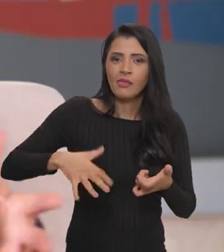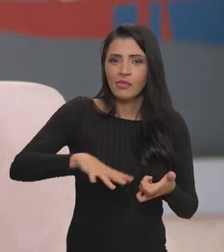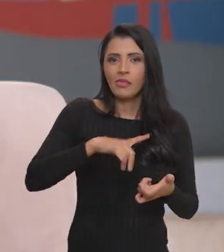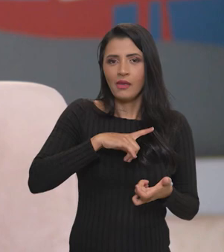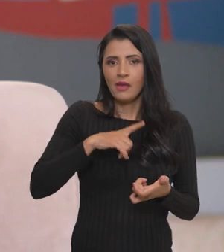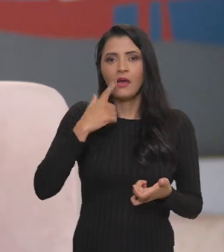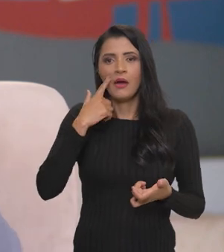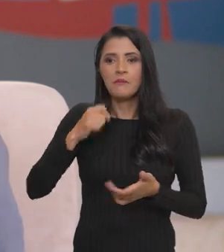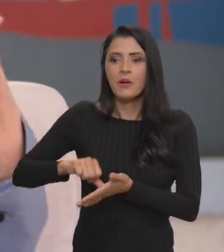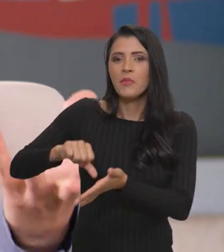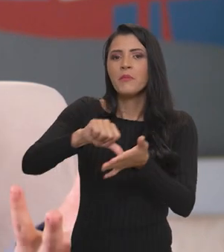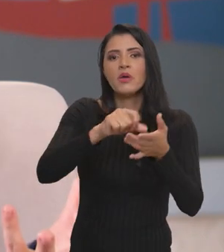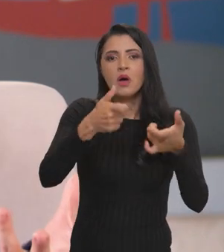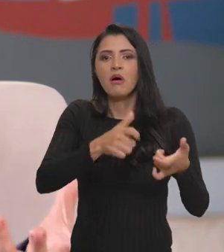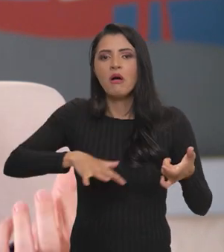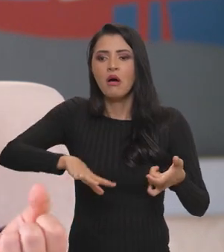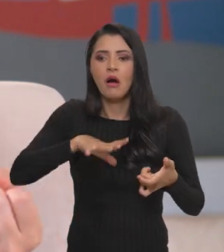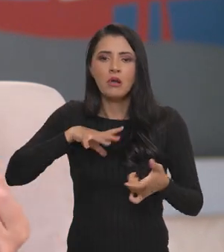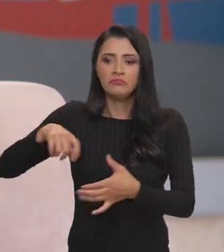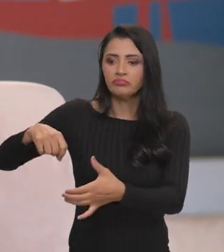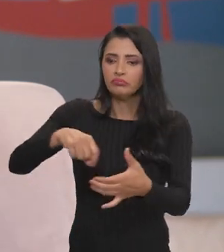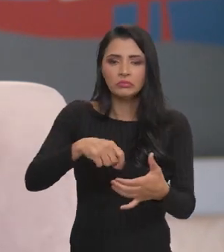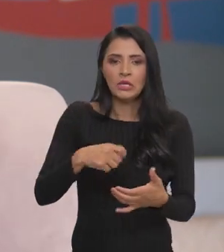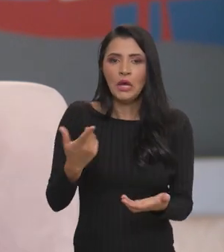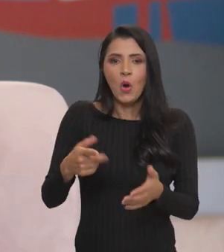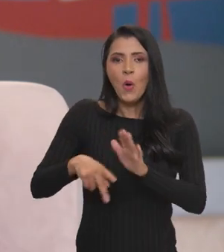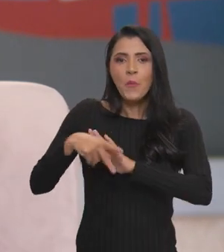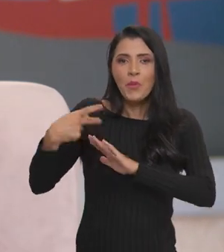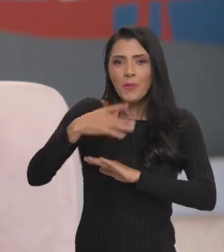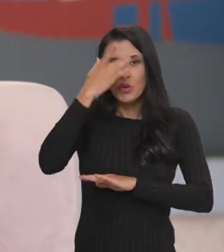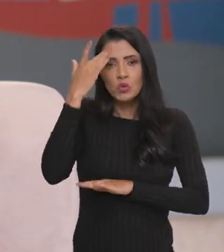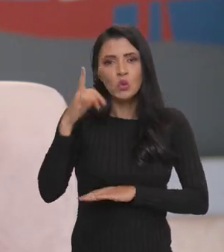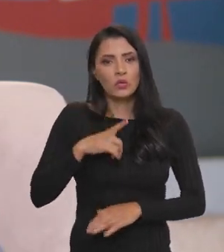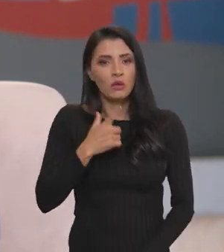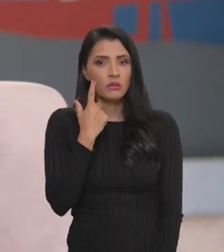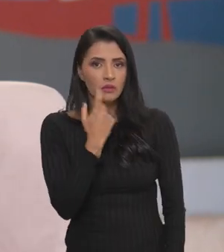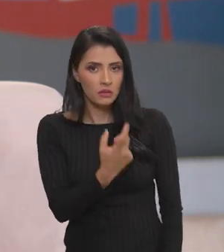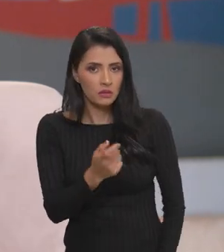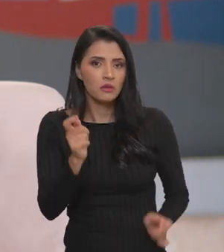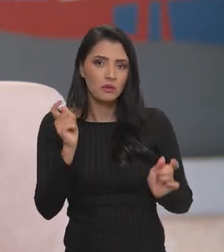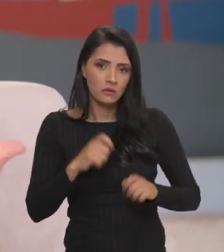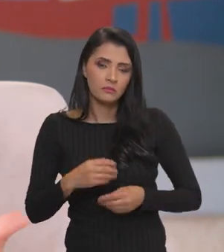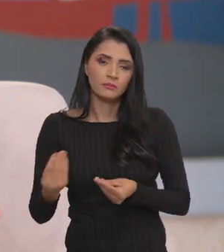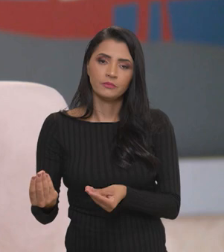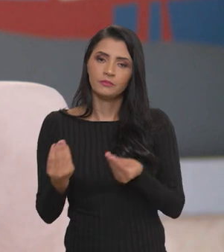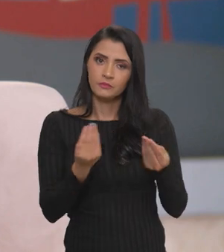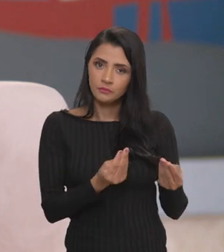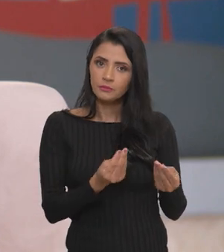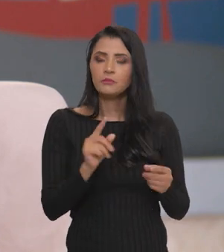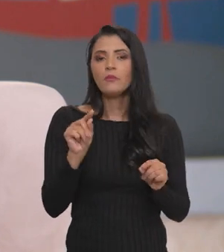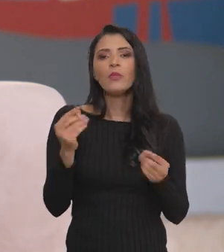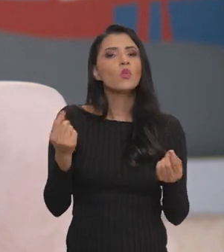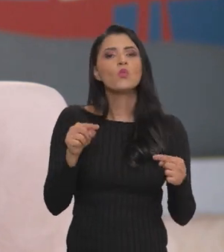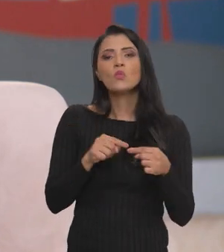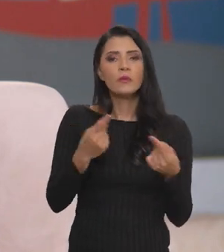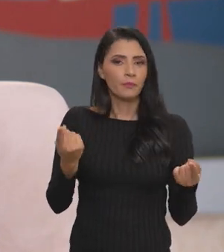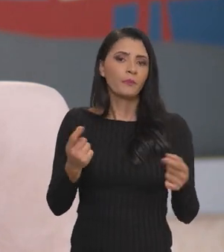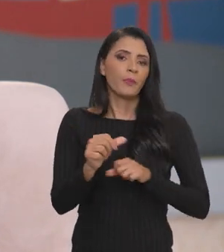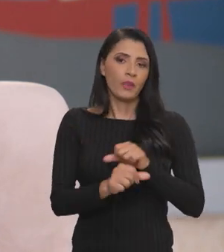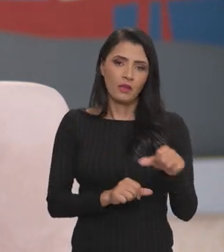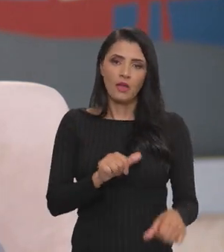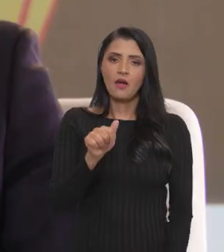passam a ser alocadas, de mapeamento de áreas improdutivas que os próprios proprietários têm interesse é que possa ser destinada para